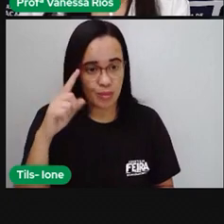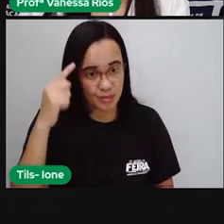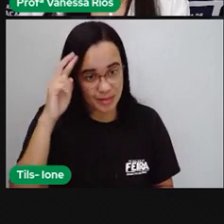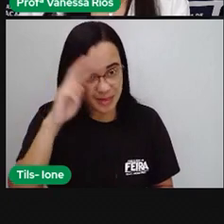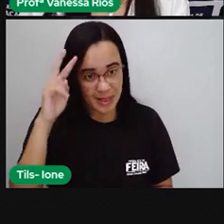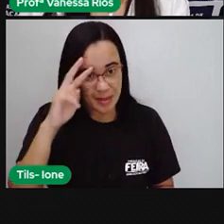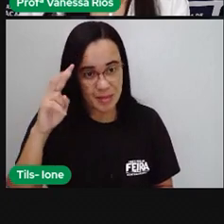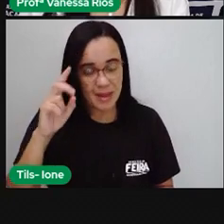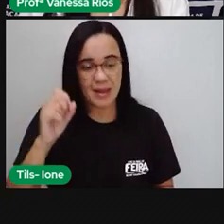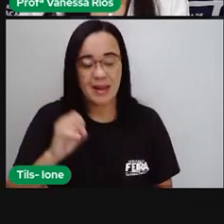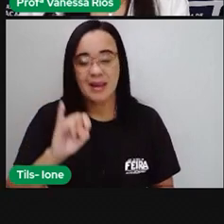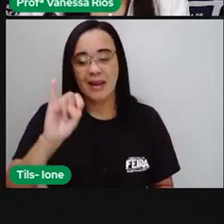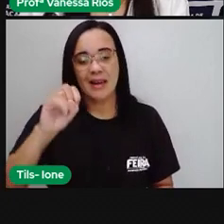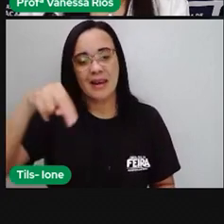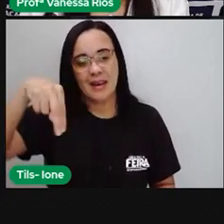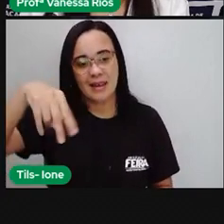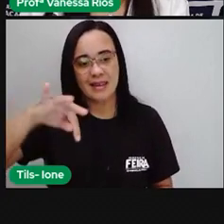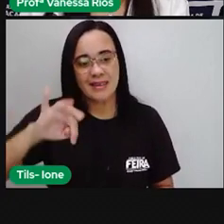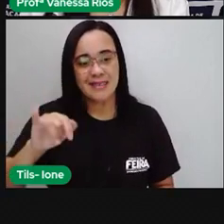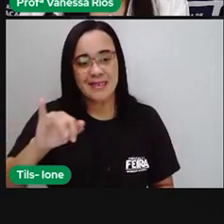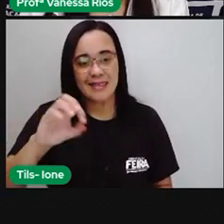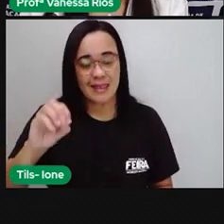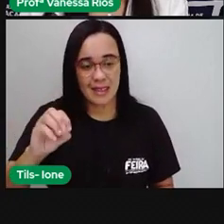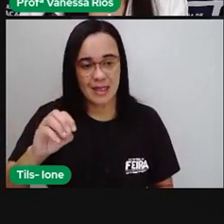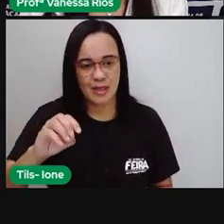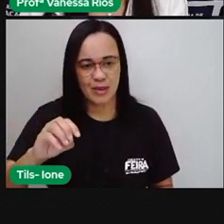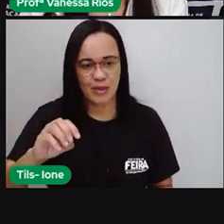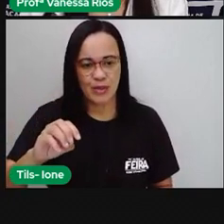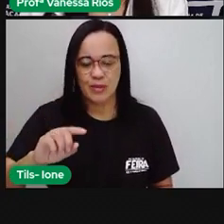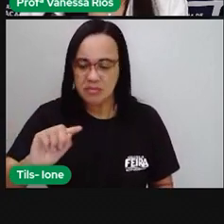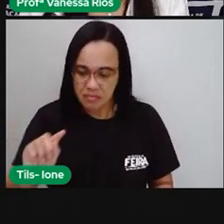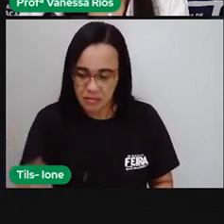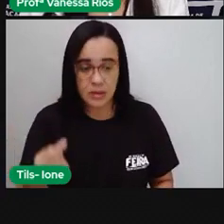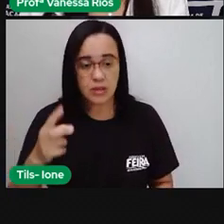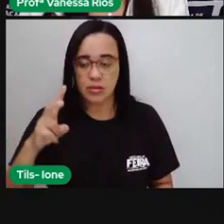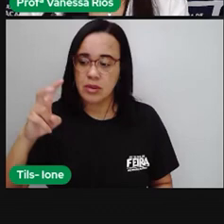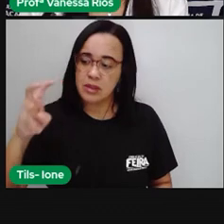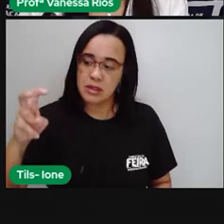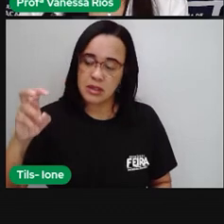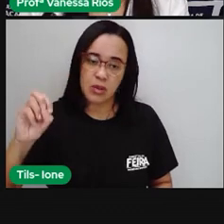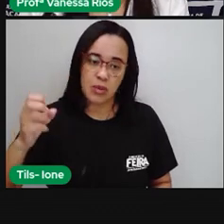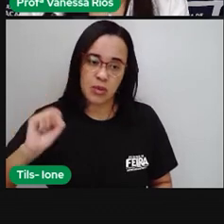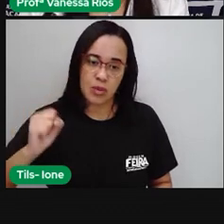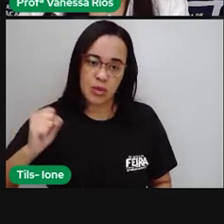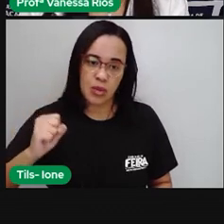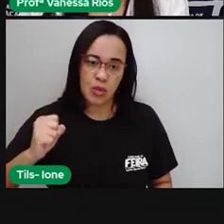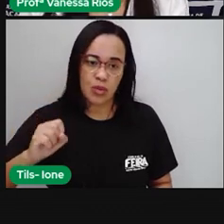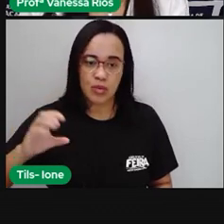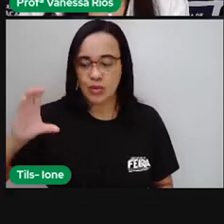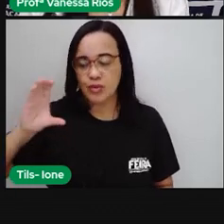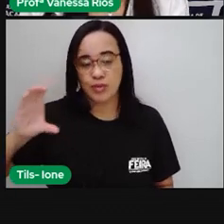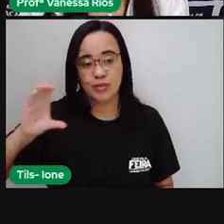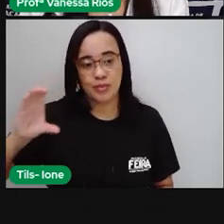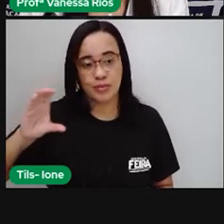58 centésimos. Olha esse outro. 2 inteiros,